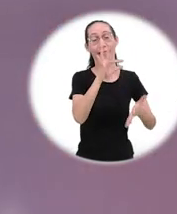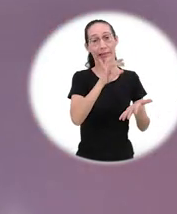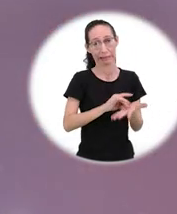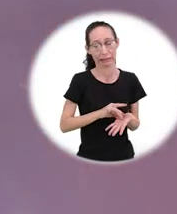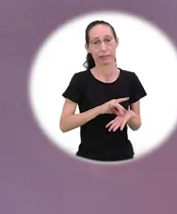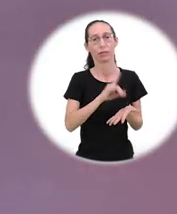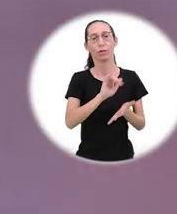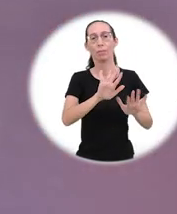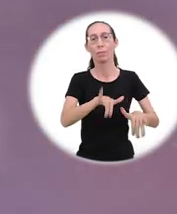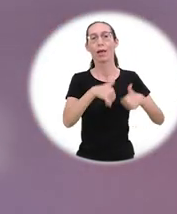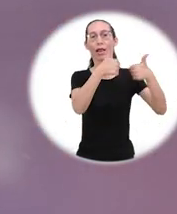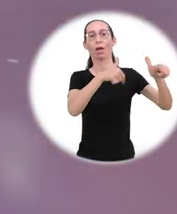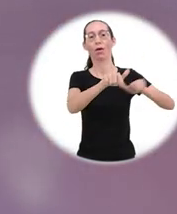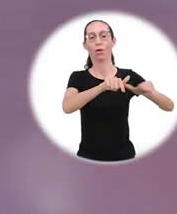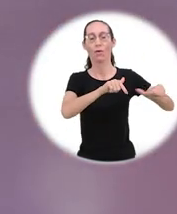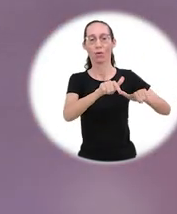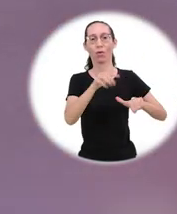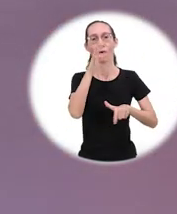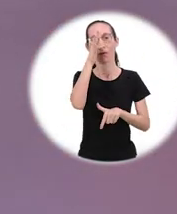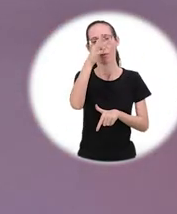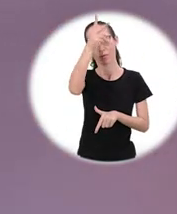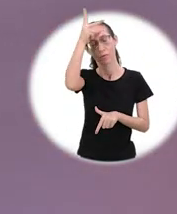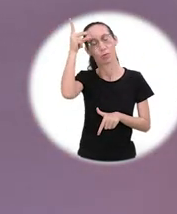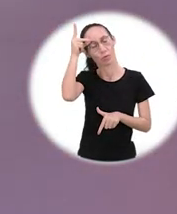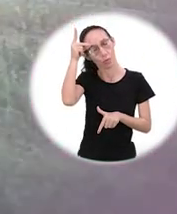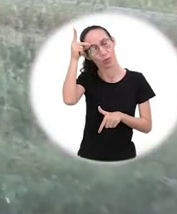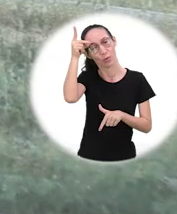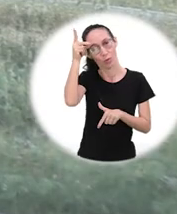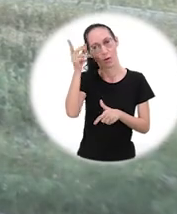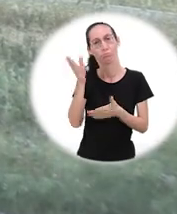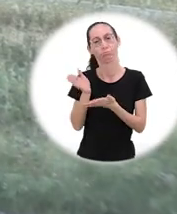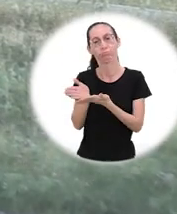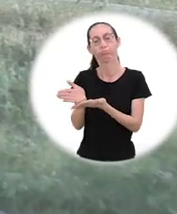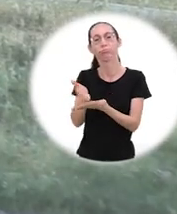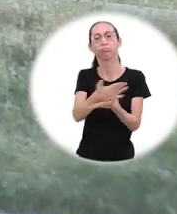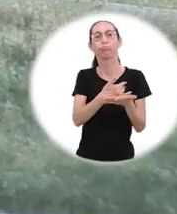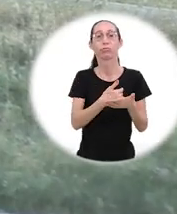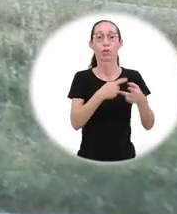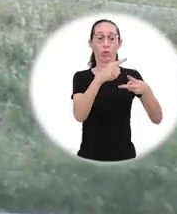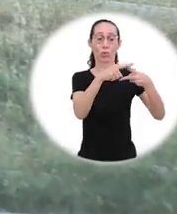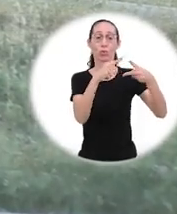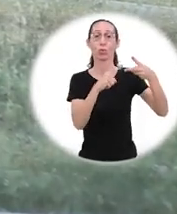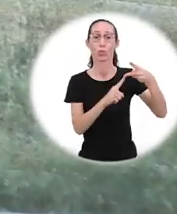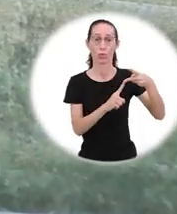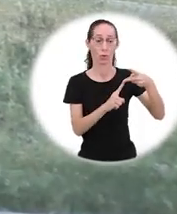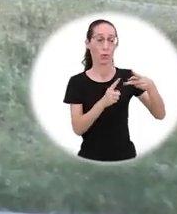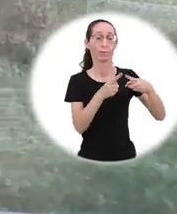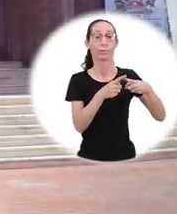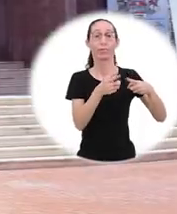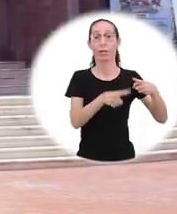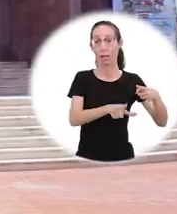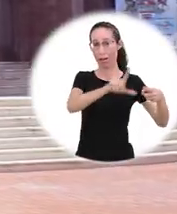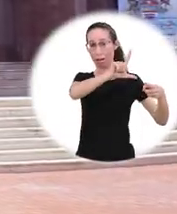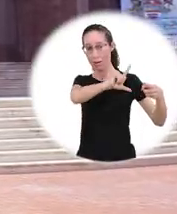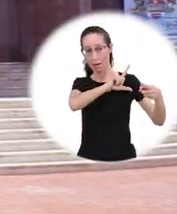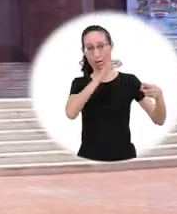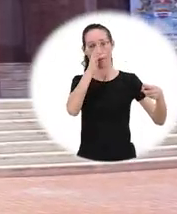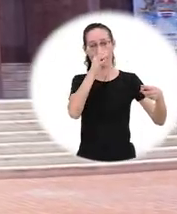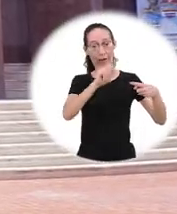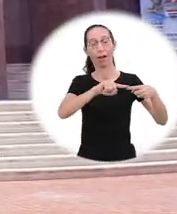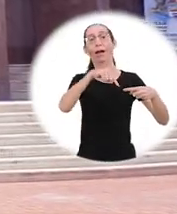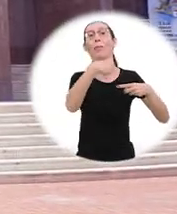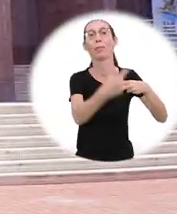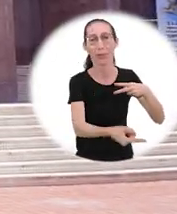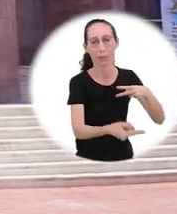trabalho da melhor prefeita dividiu o desenvolvimento de Mossoró em duas etapas, antes de Rosalba e depois